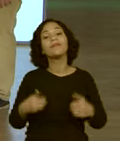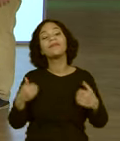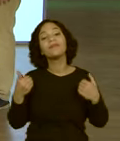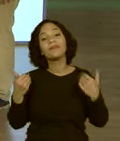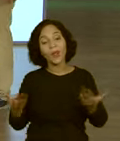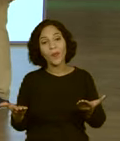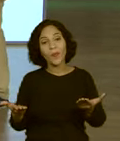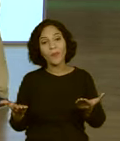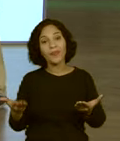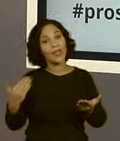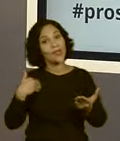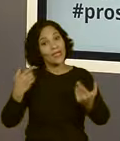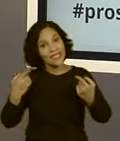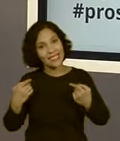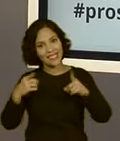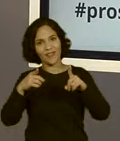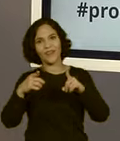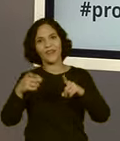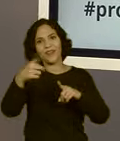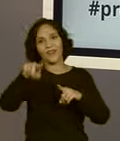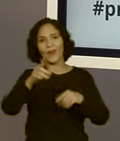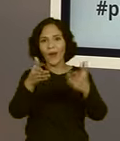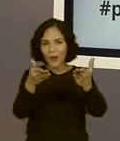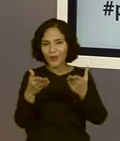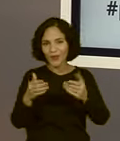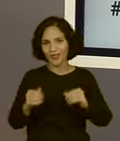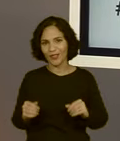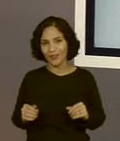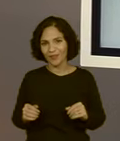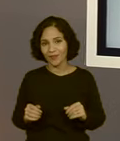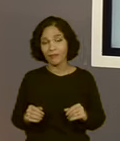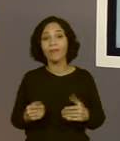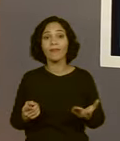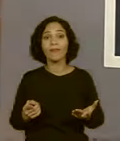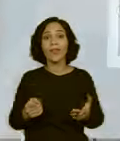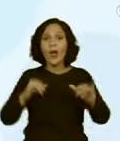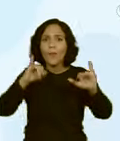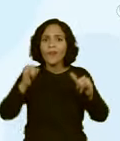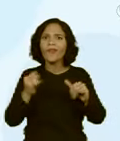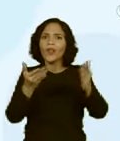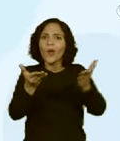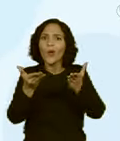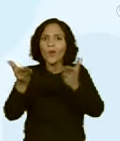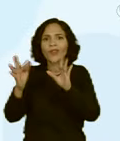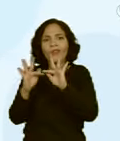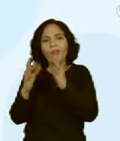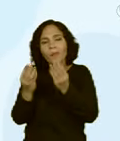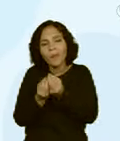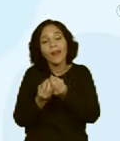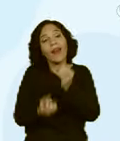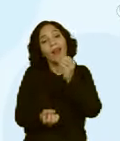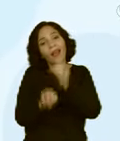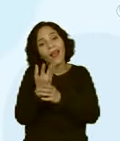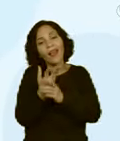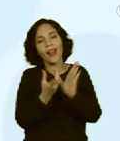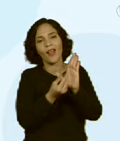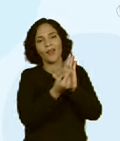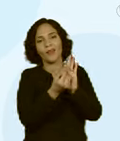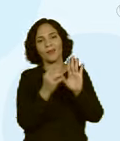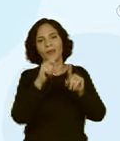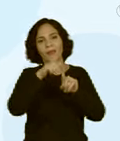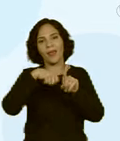obrigada. E aí fica um desafio, um convite para você. Que tal convidar a sua família para fazer um orçamento mensal?